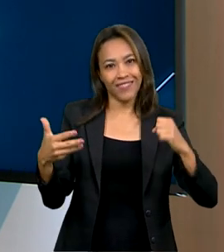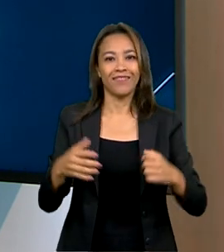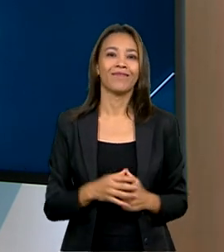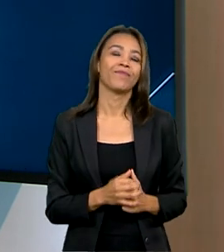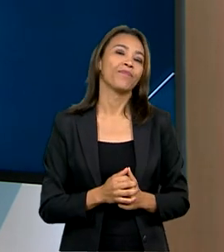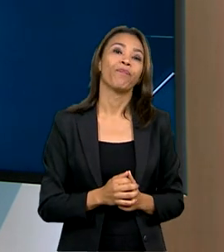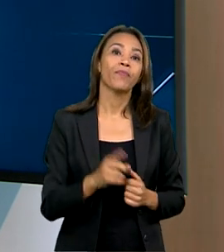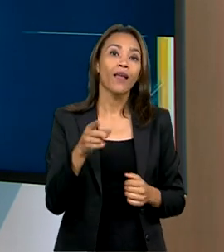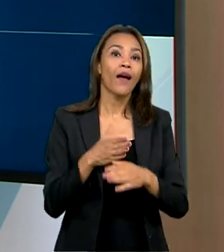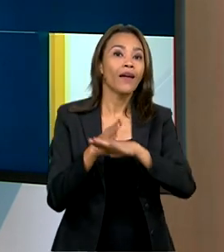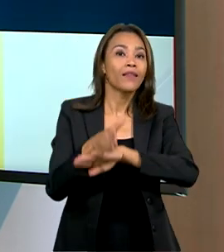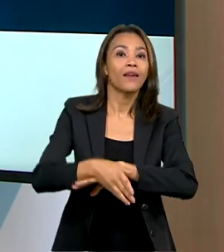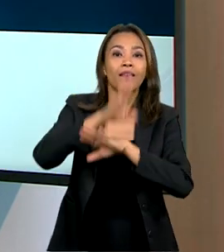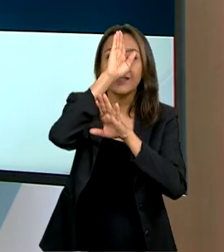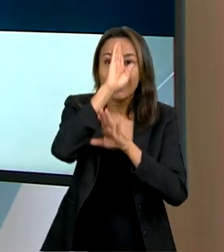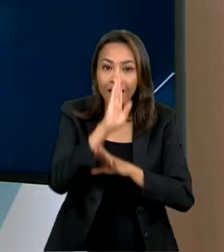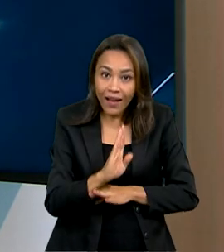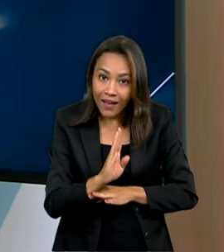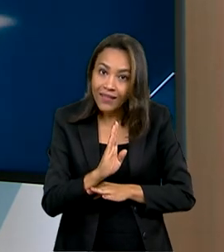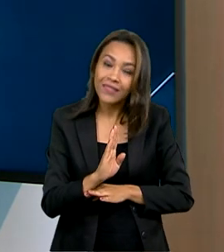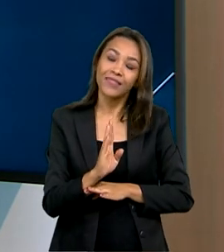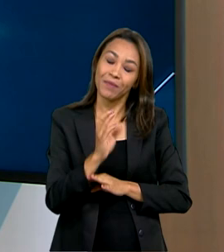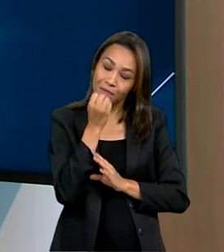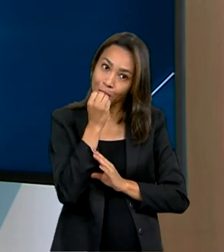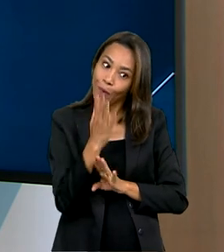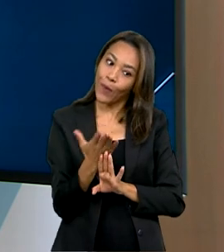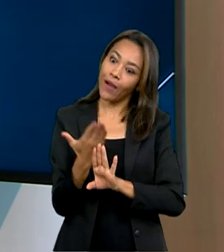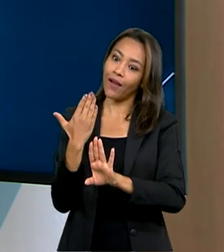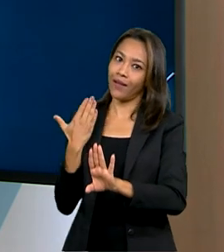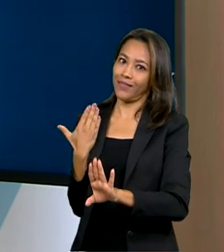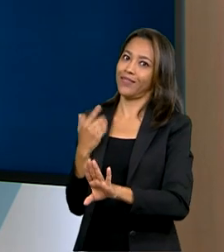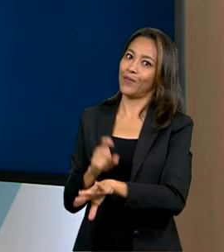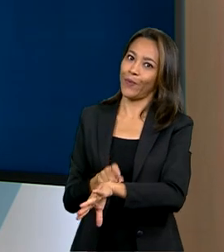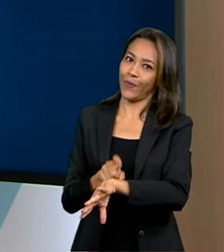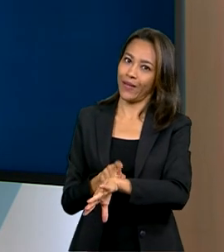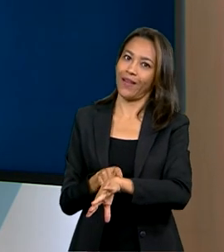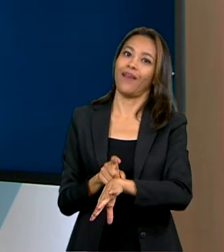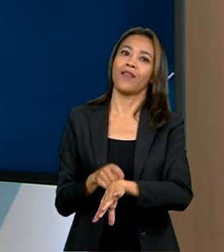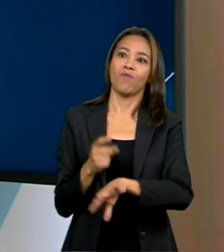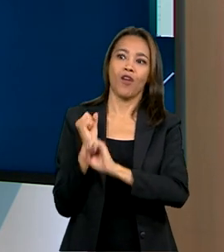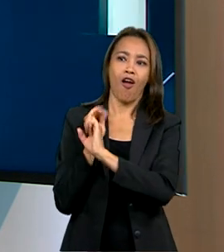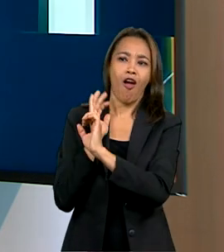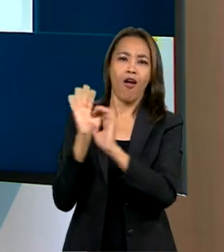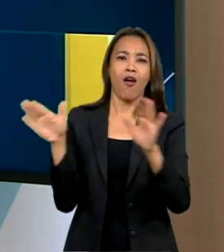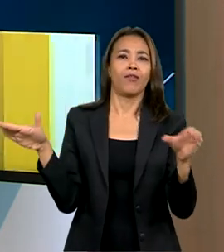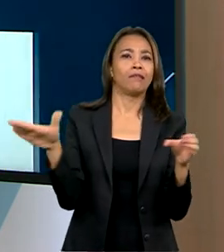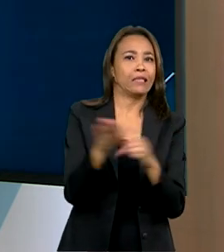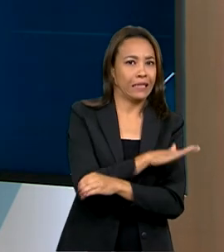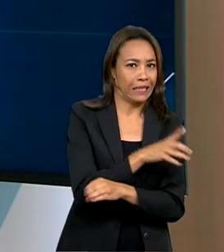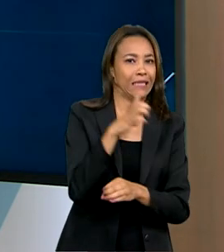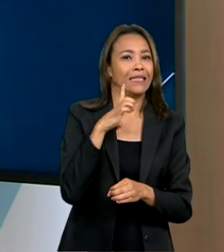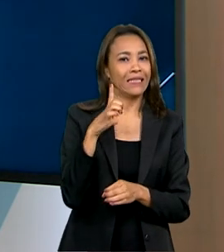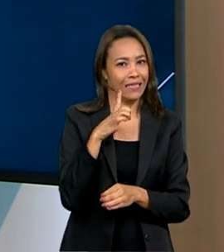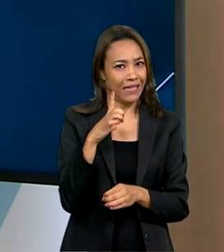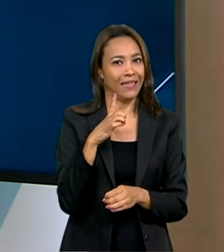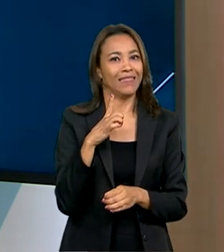-Americano. A entrada é gratuita, mas é bom chegar cedo, porque há limitação de público de acordo com a lotação do teatro.